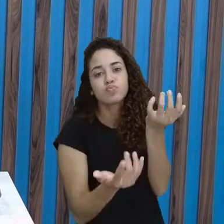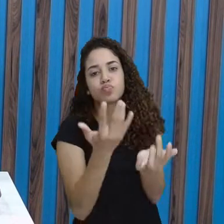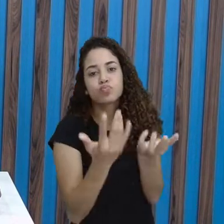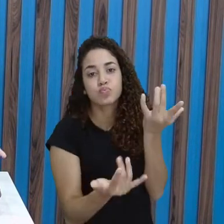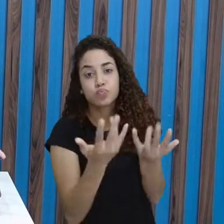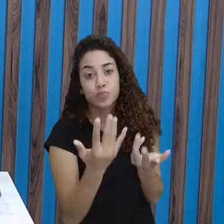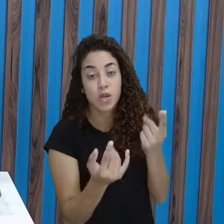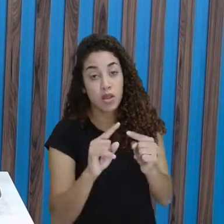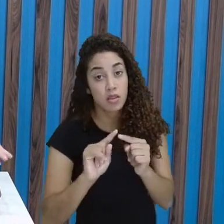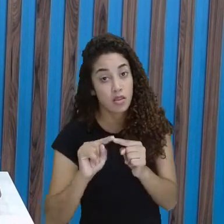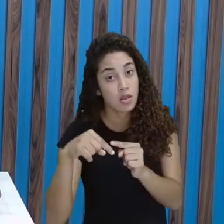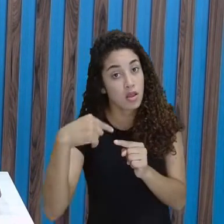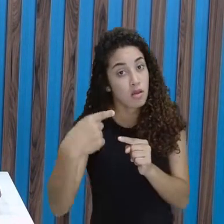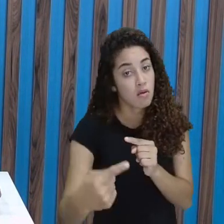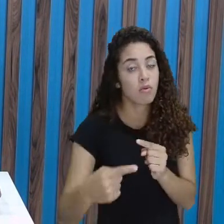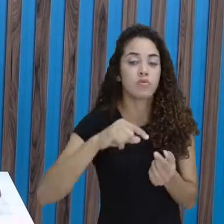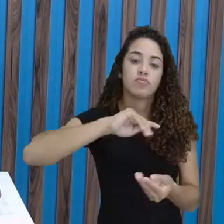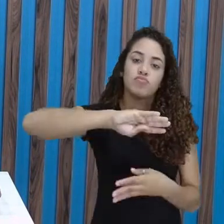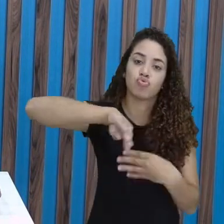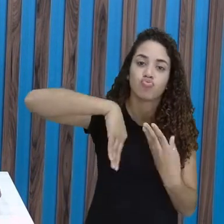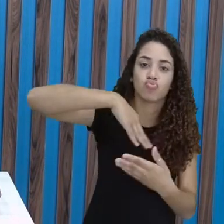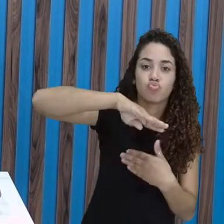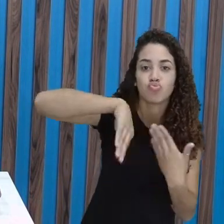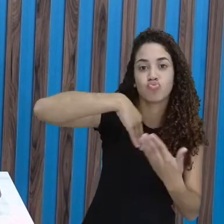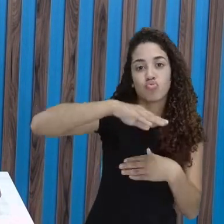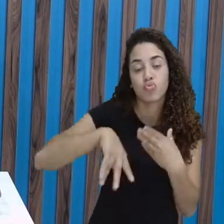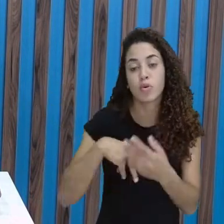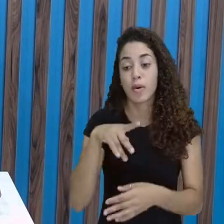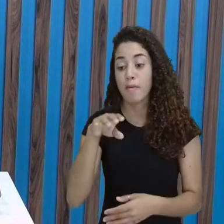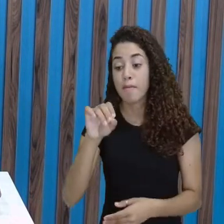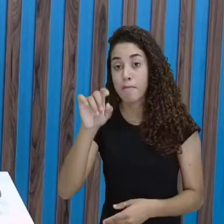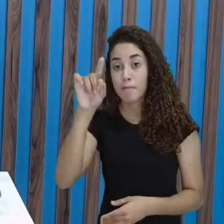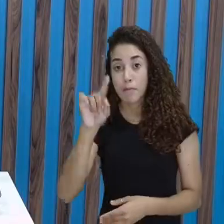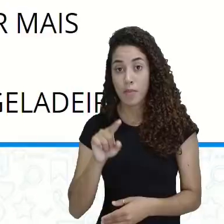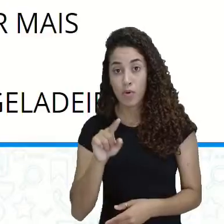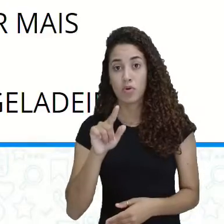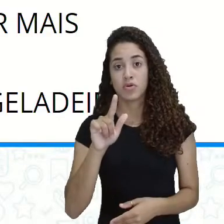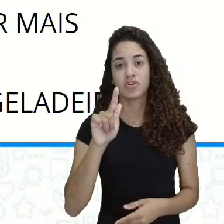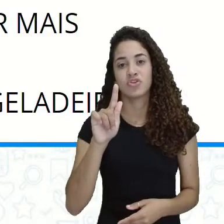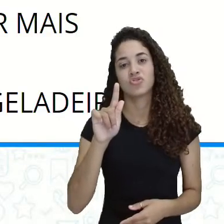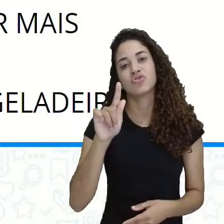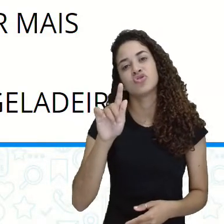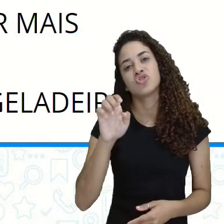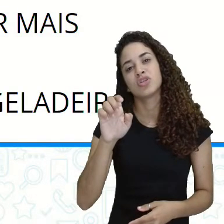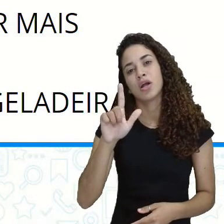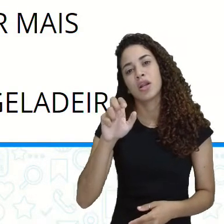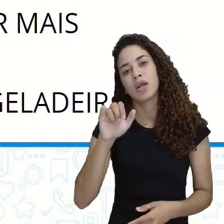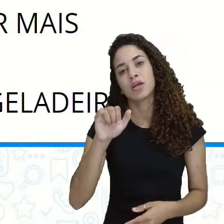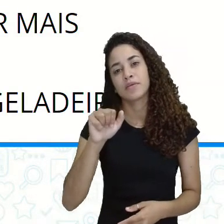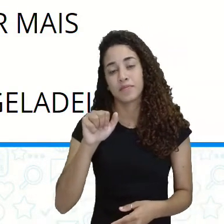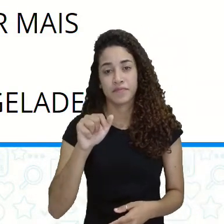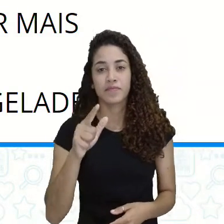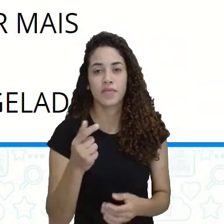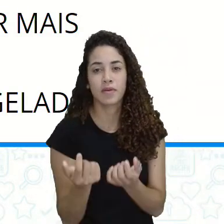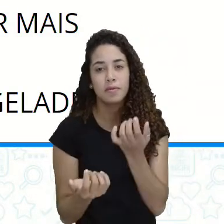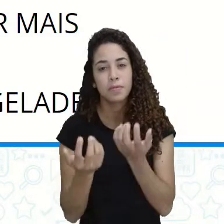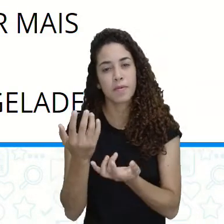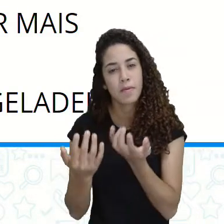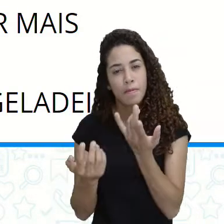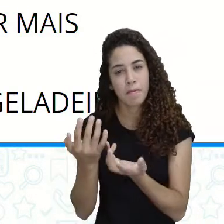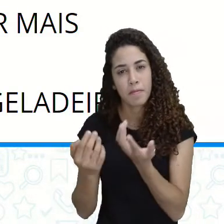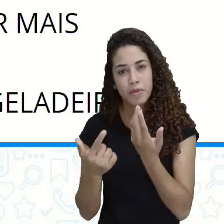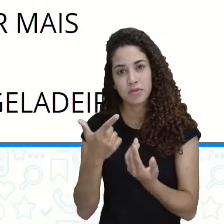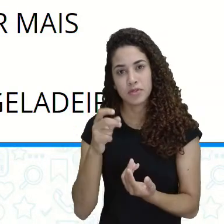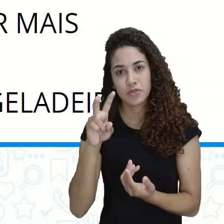você mistura com o pozinho da gelatina. Olha só. Aquece 250 ml de água,